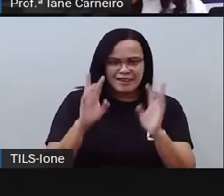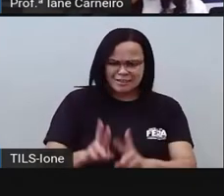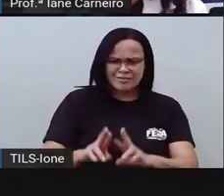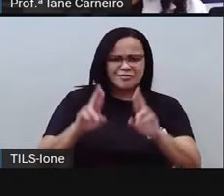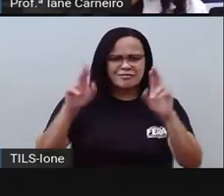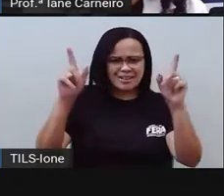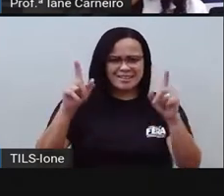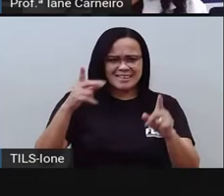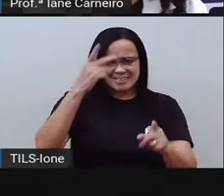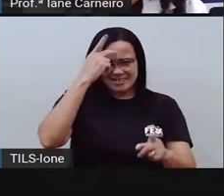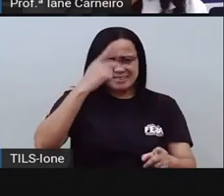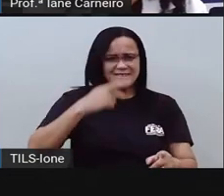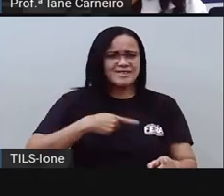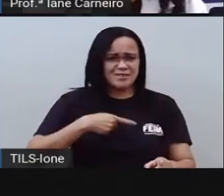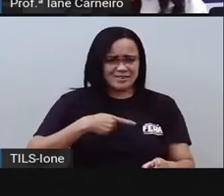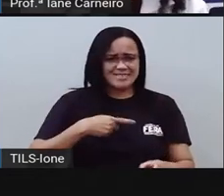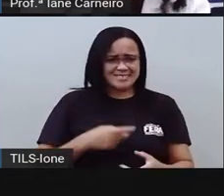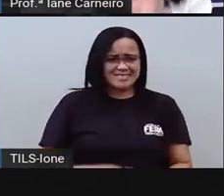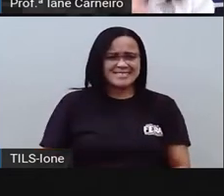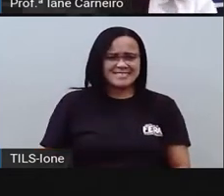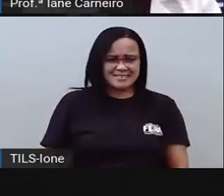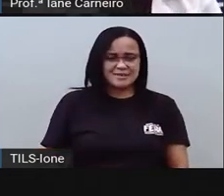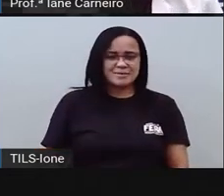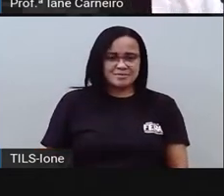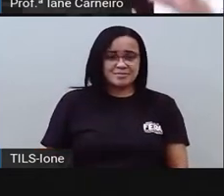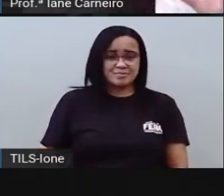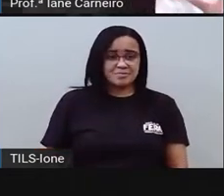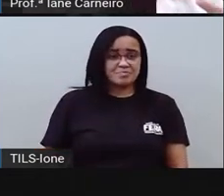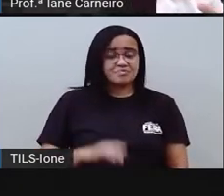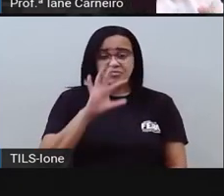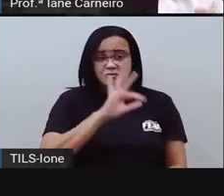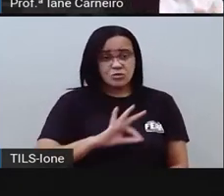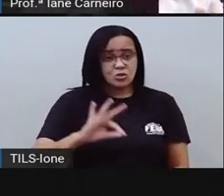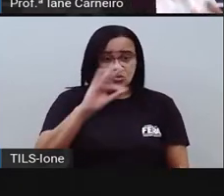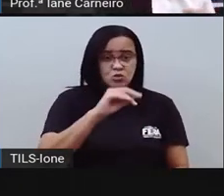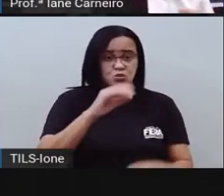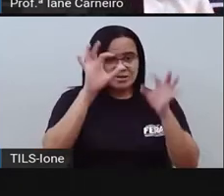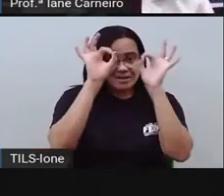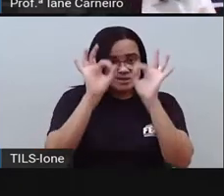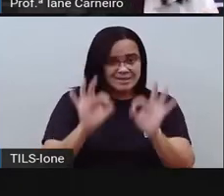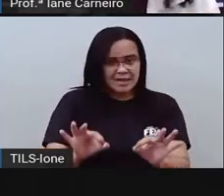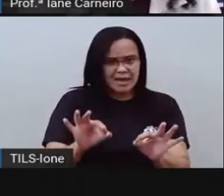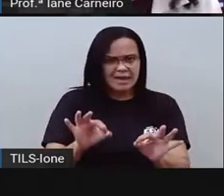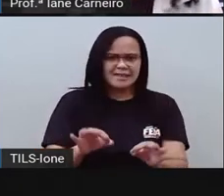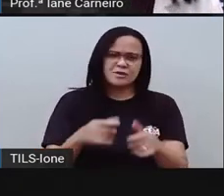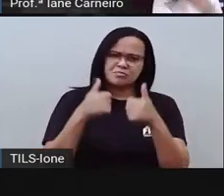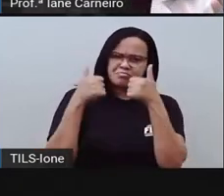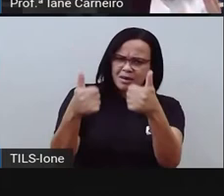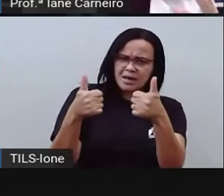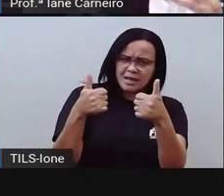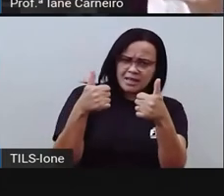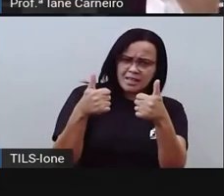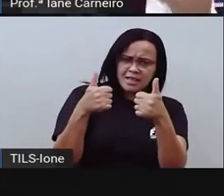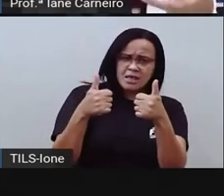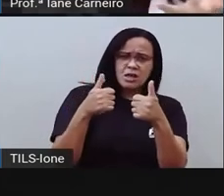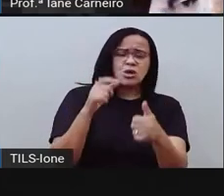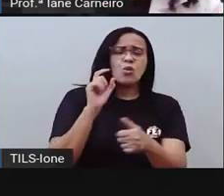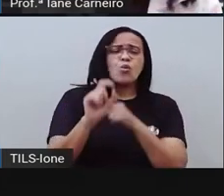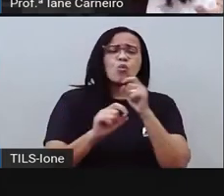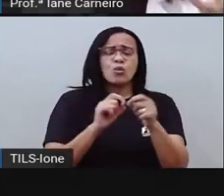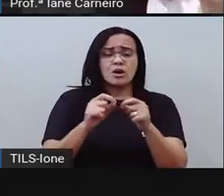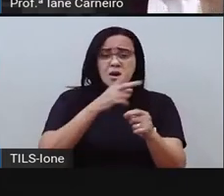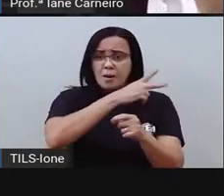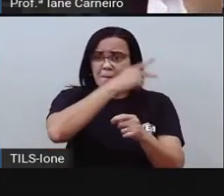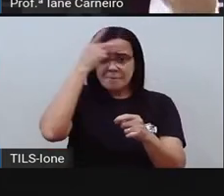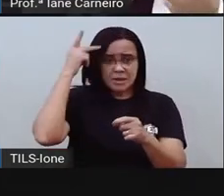Continuando aqui, ó. Isso tudo. Para que isso dê certo, né? Para que as pessoas com gostos